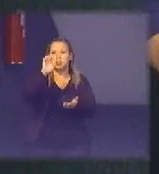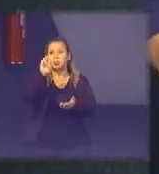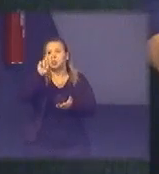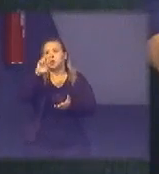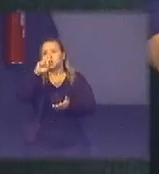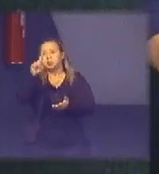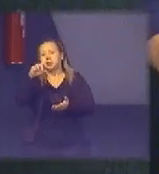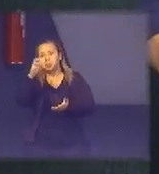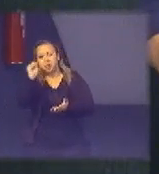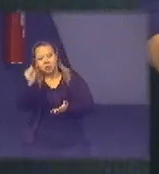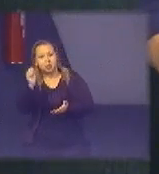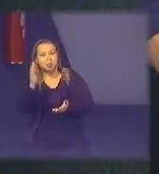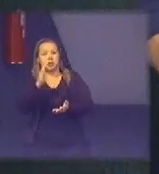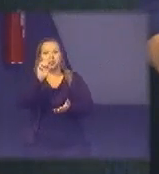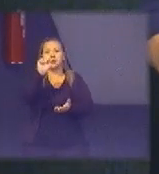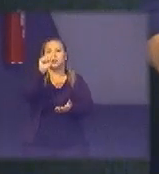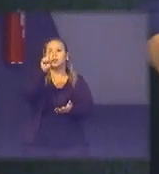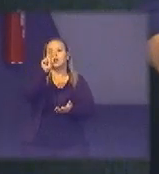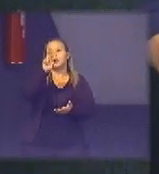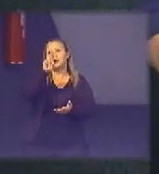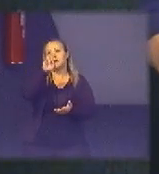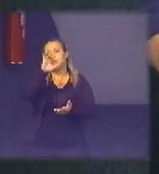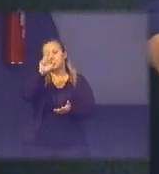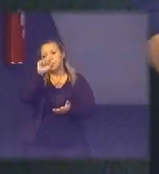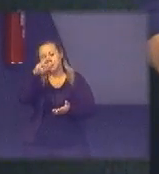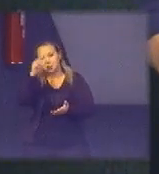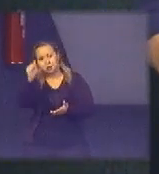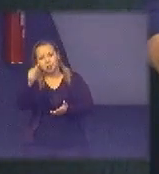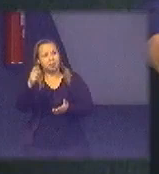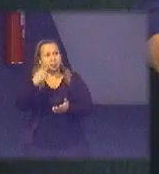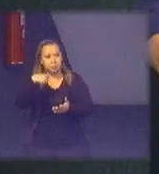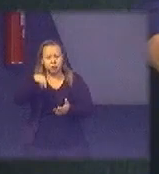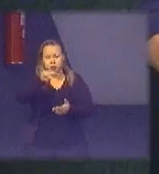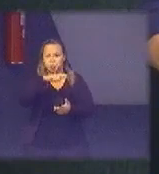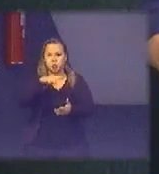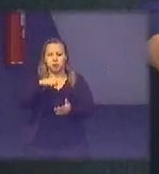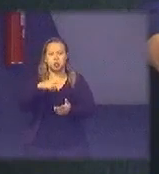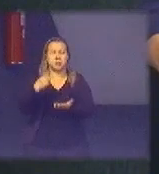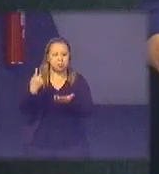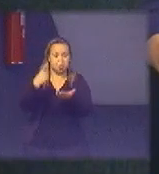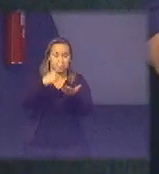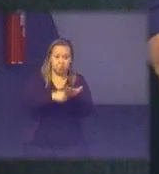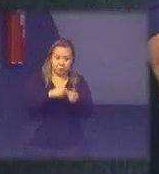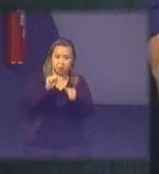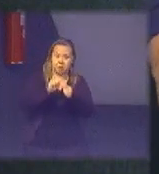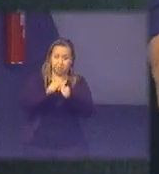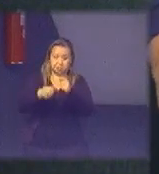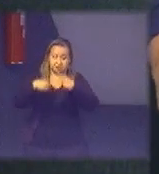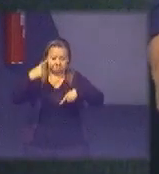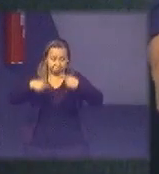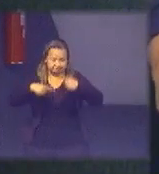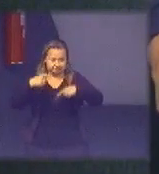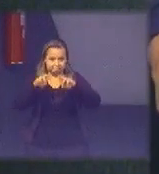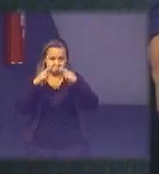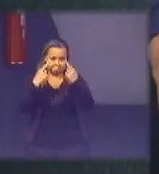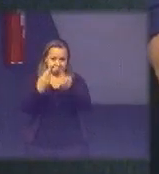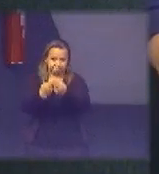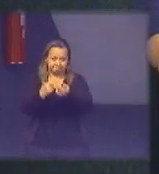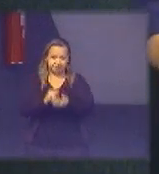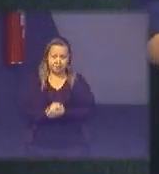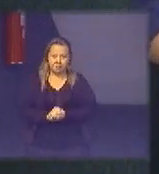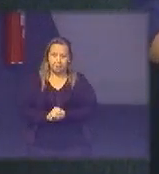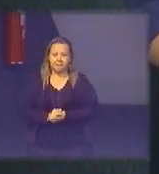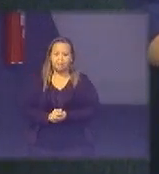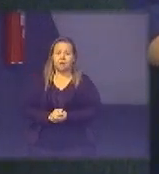Kathleen Adriana e todo mundo se acharem por bem a vai chamar uma reunião específica com vocês pra gente fazer essa discussão bom